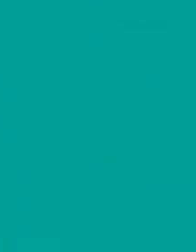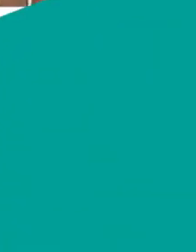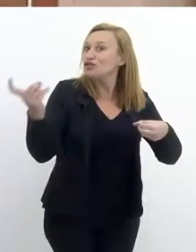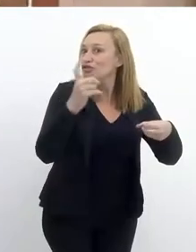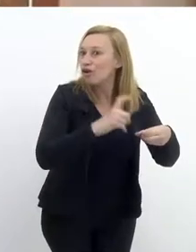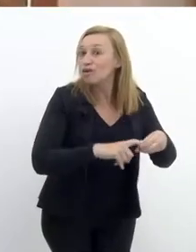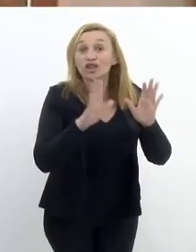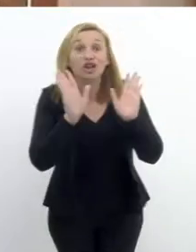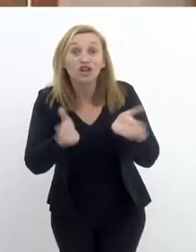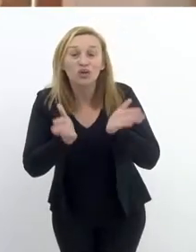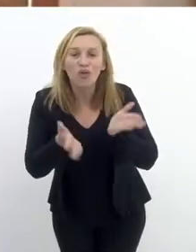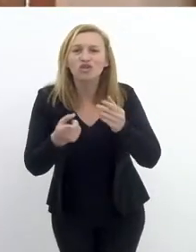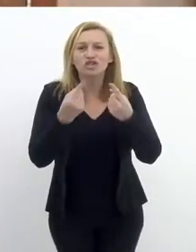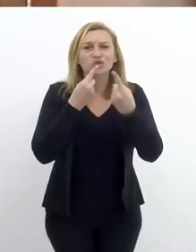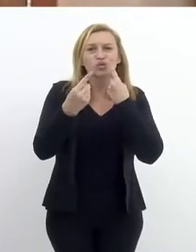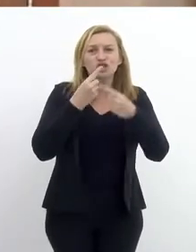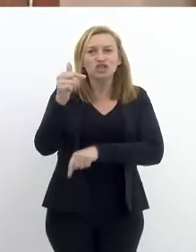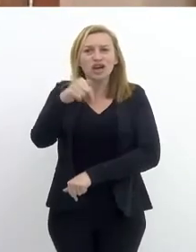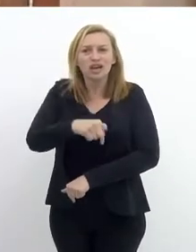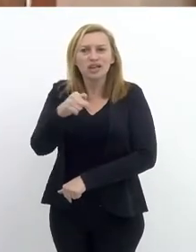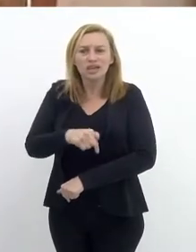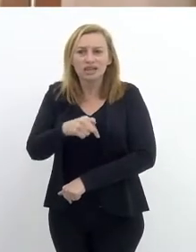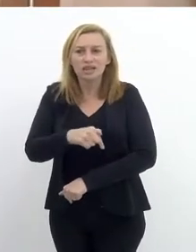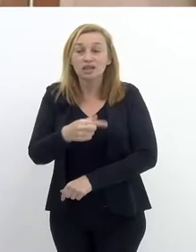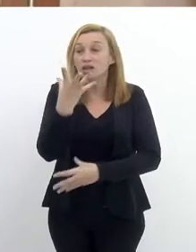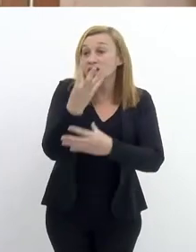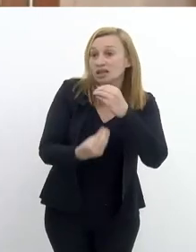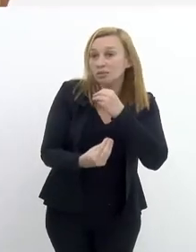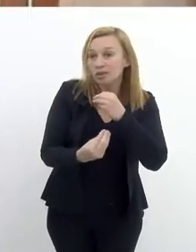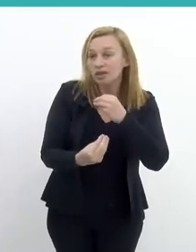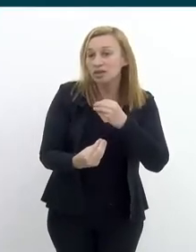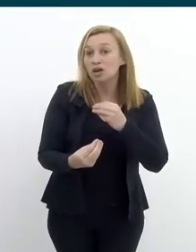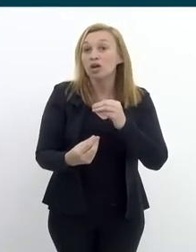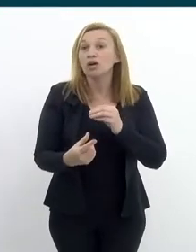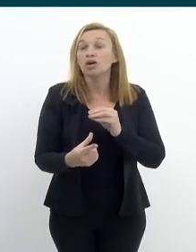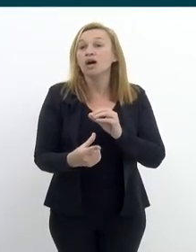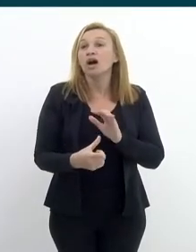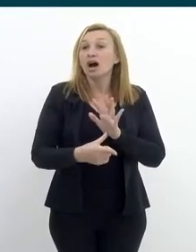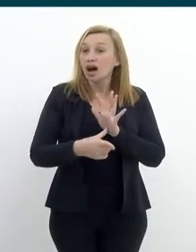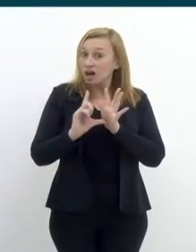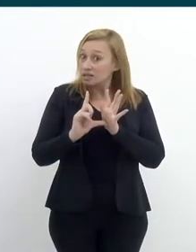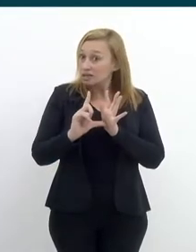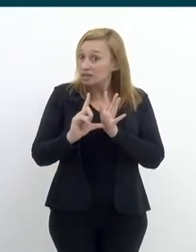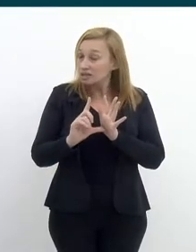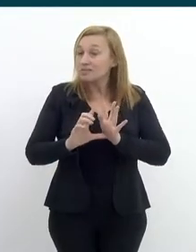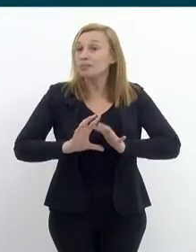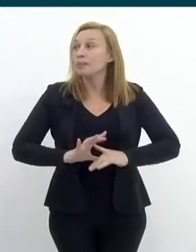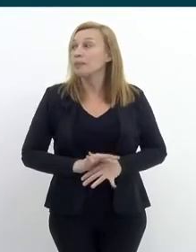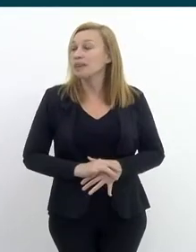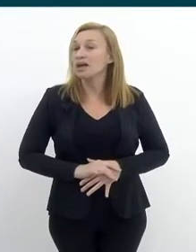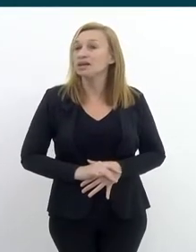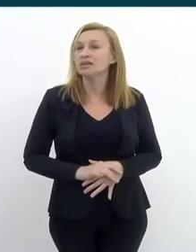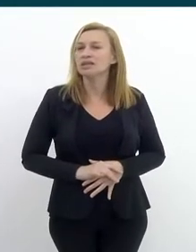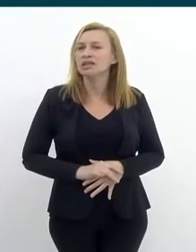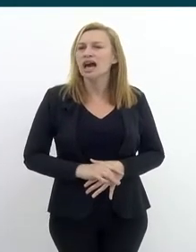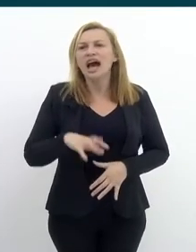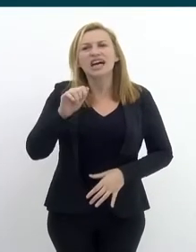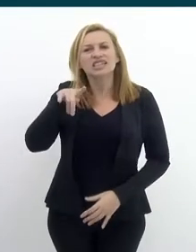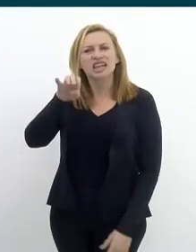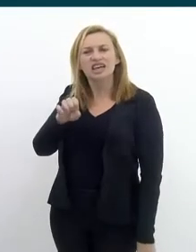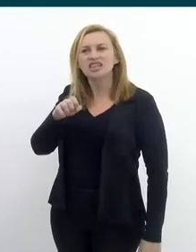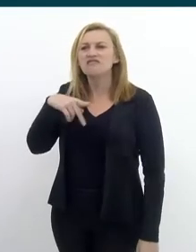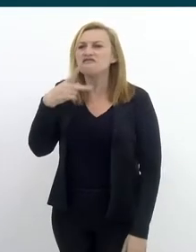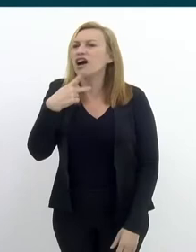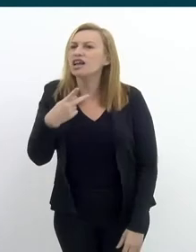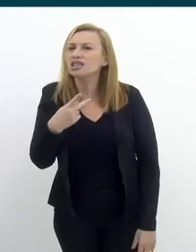Estamos de volta e hoje estamos discutindo aqui sobre desaparecimentos. No bloco anterior, a